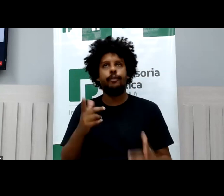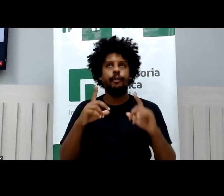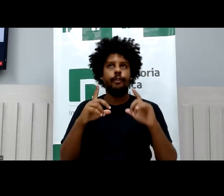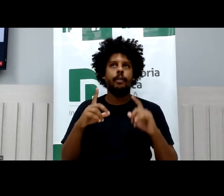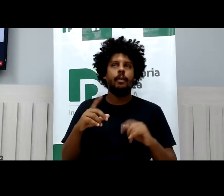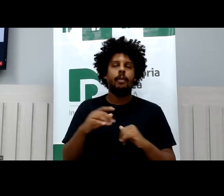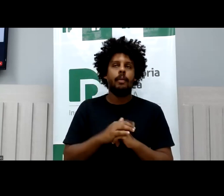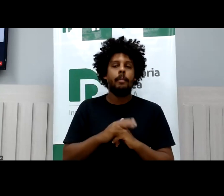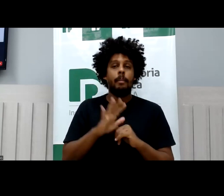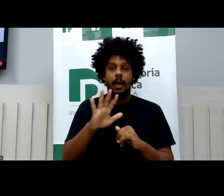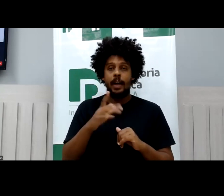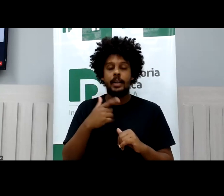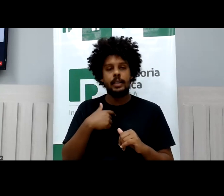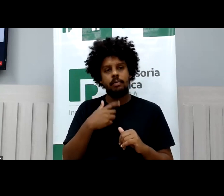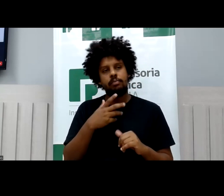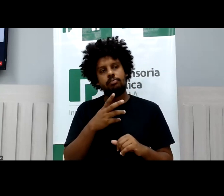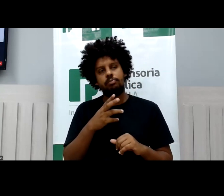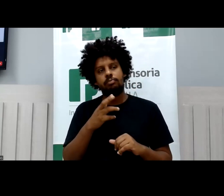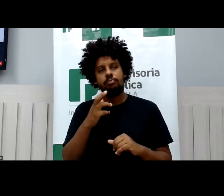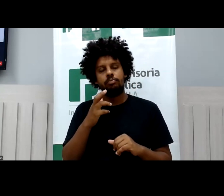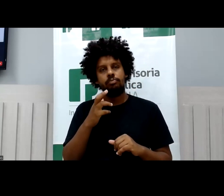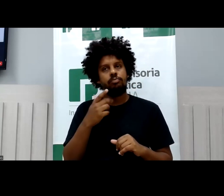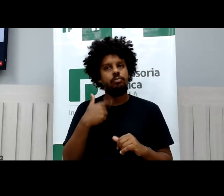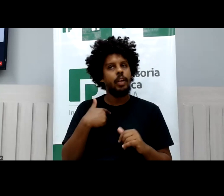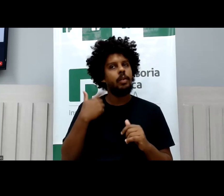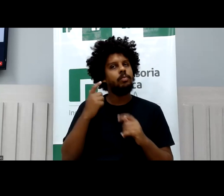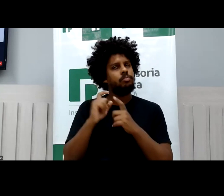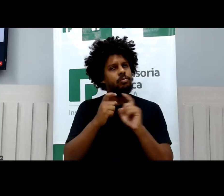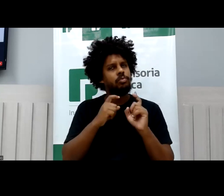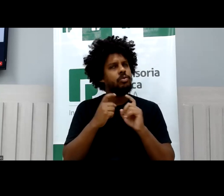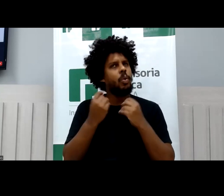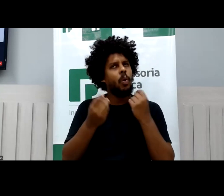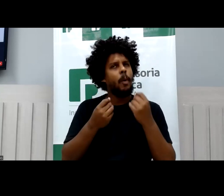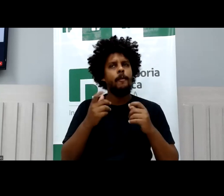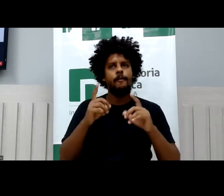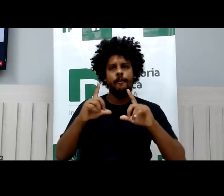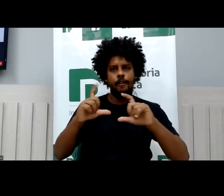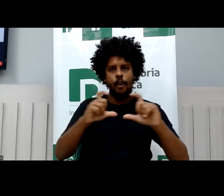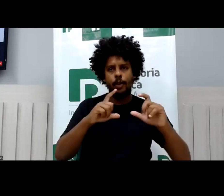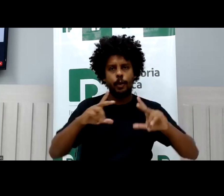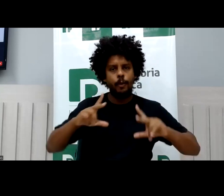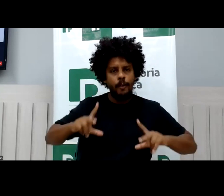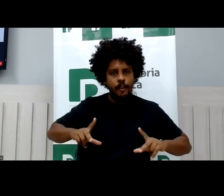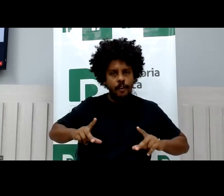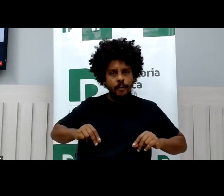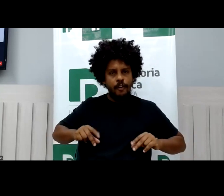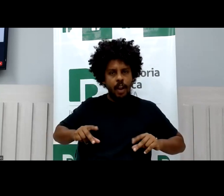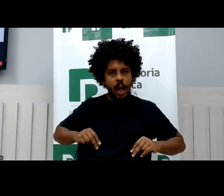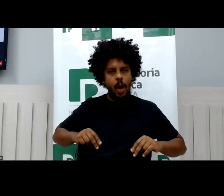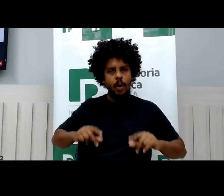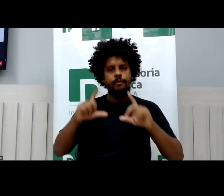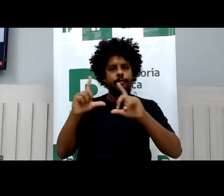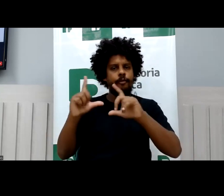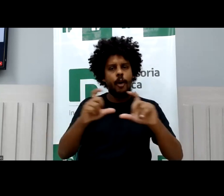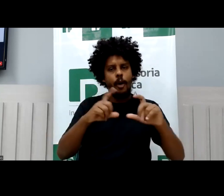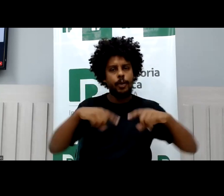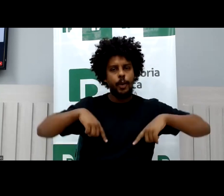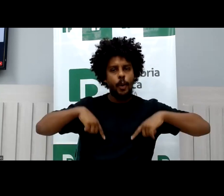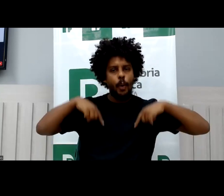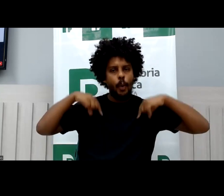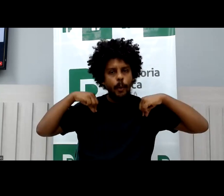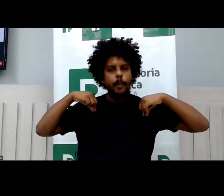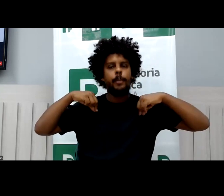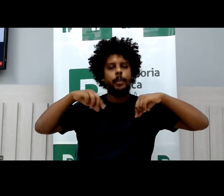com com biquíni como fica né no limiar essas questões enfim então já coloco aqui o compromisso com a defensoria